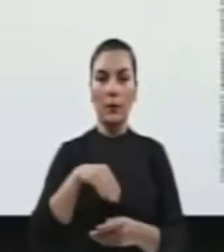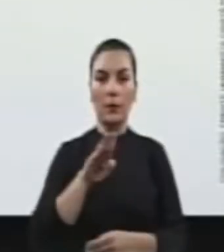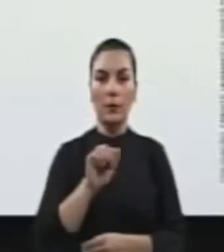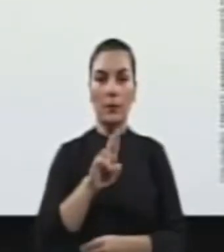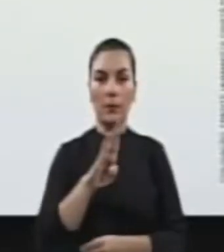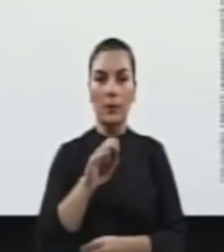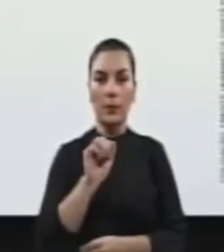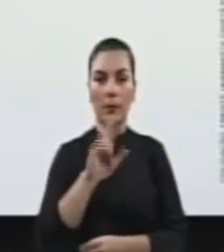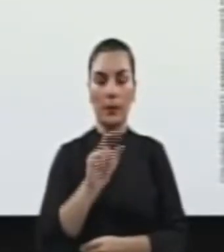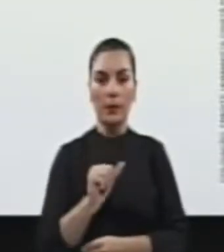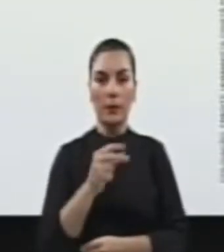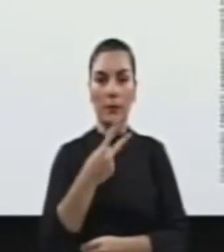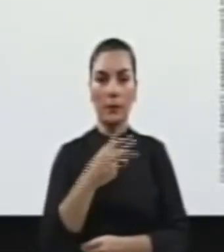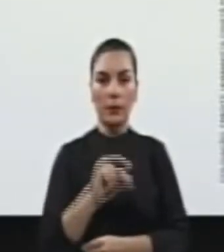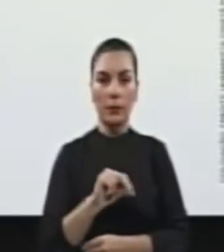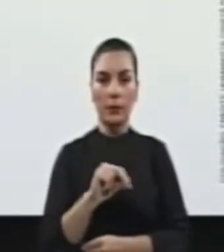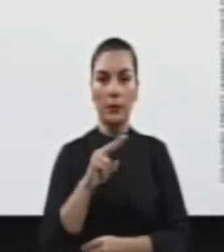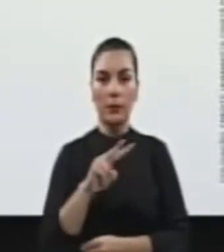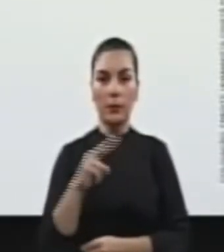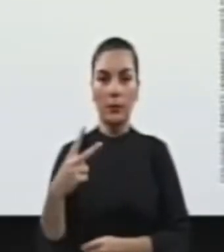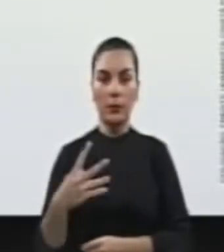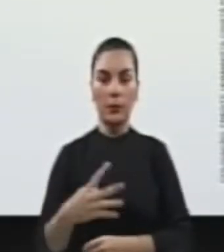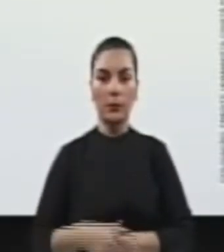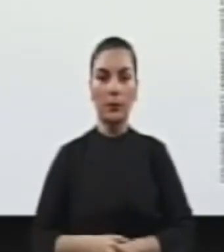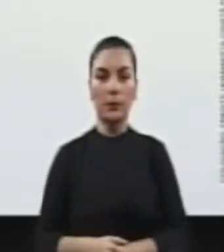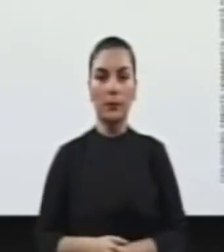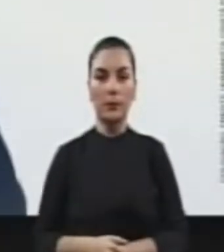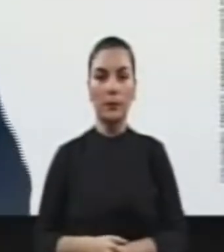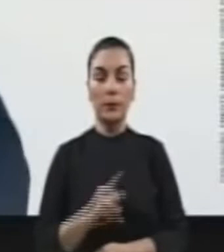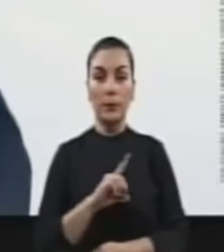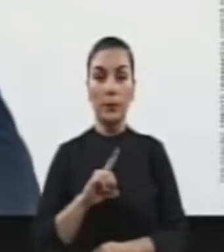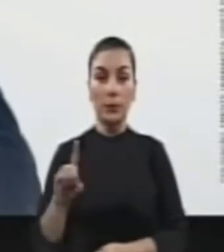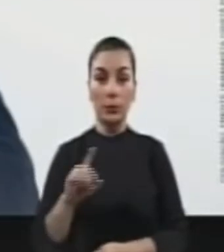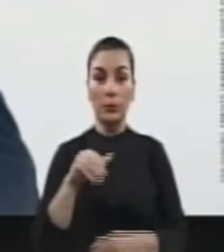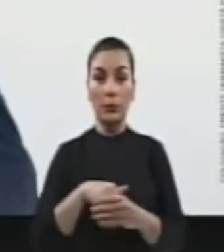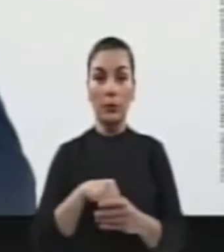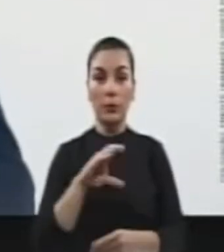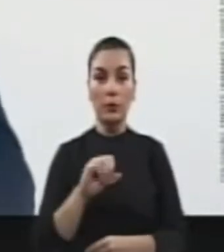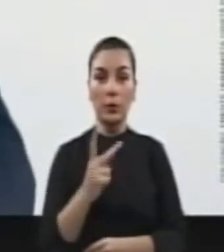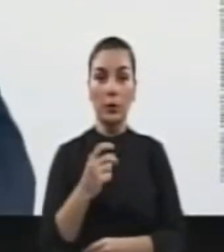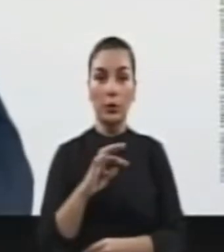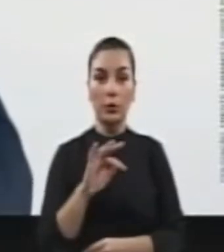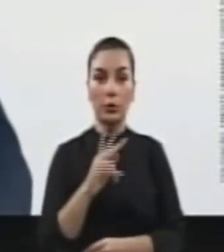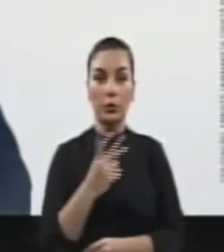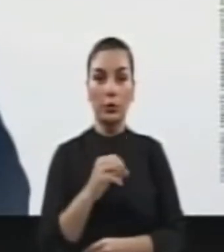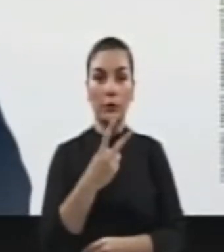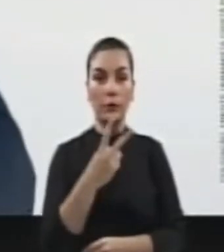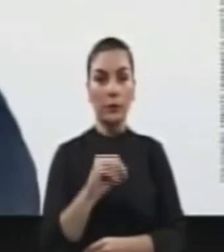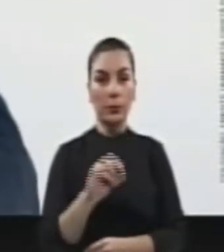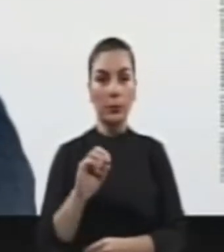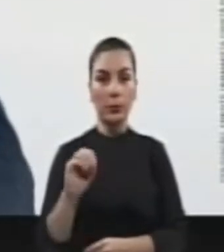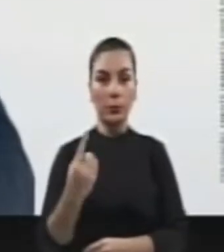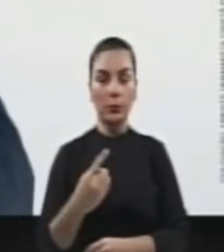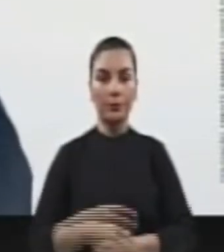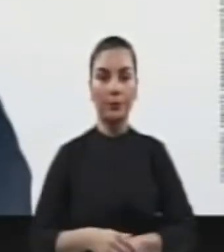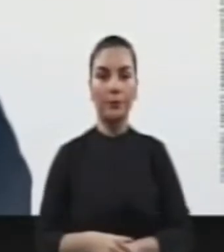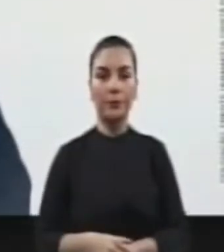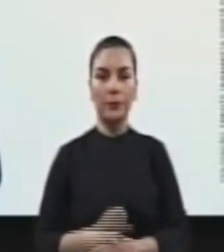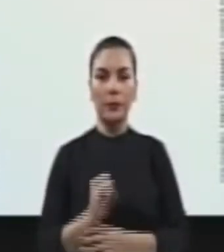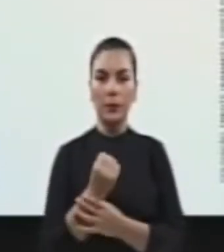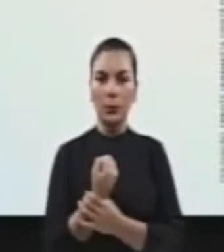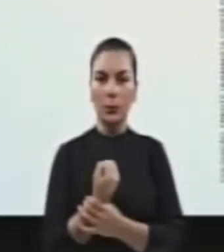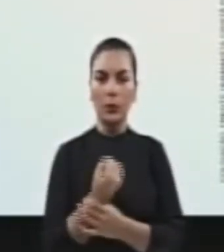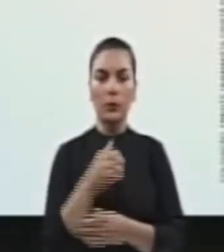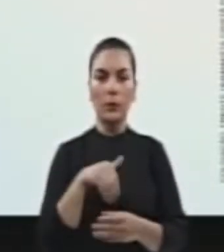Vote Bárbara Tuvan, 20-24. Pela direita, vote Canhotinho, 20-01.